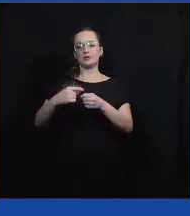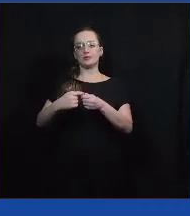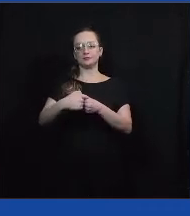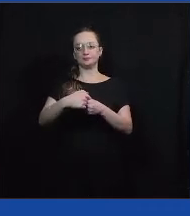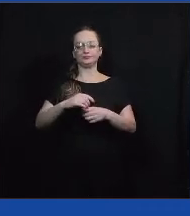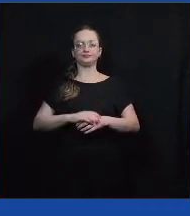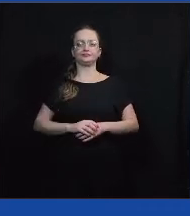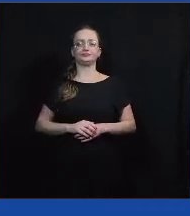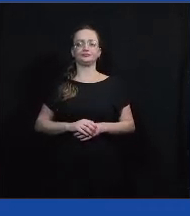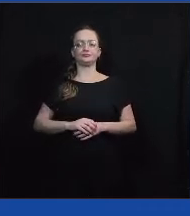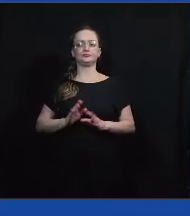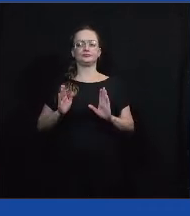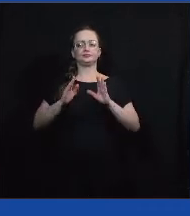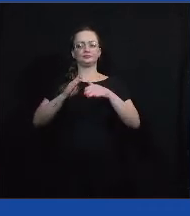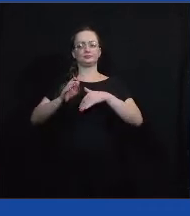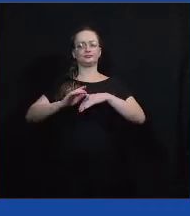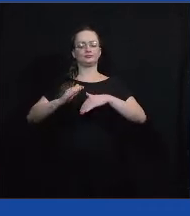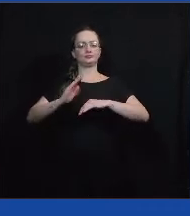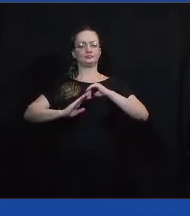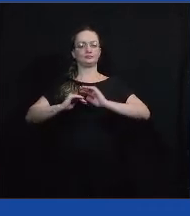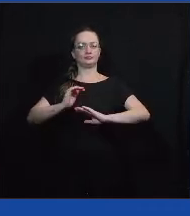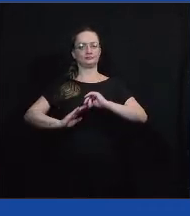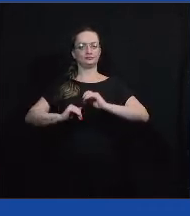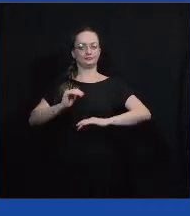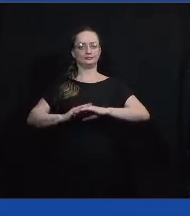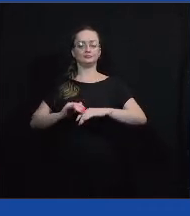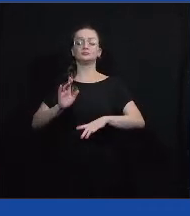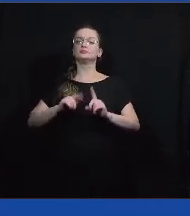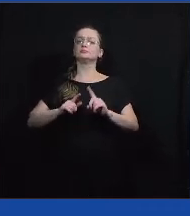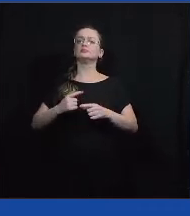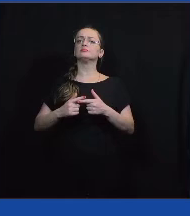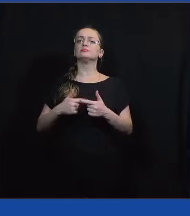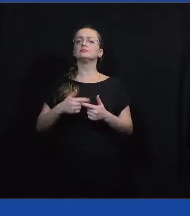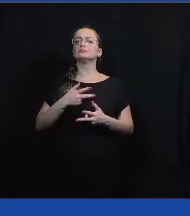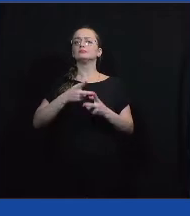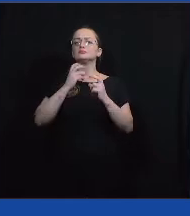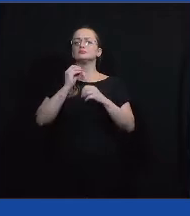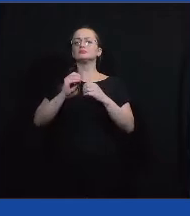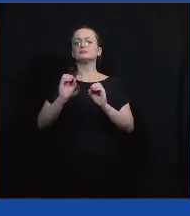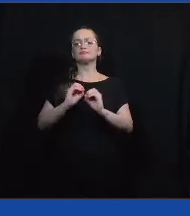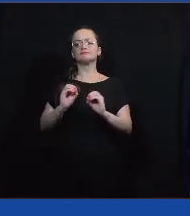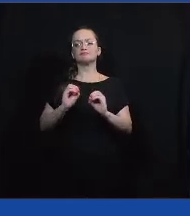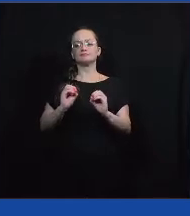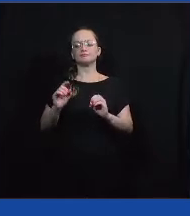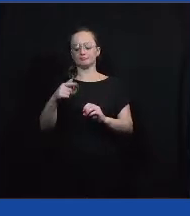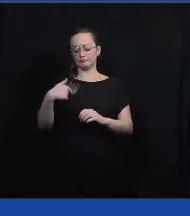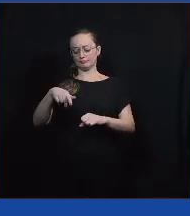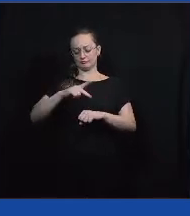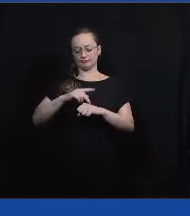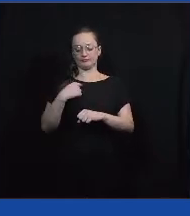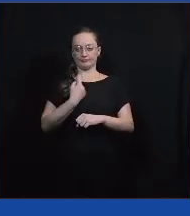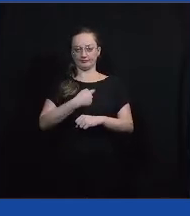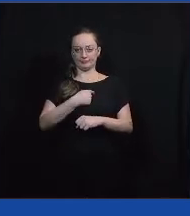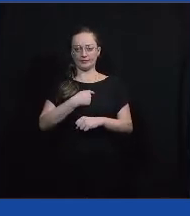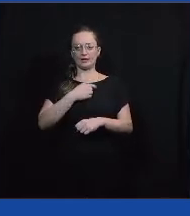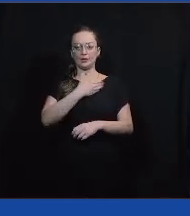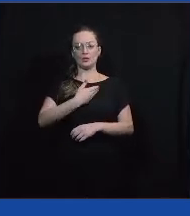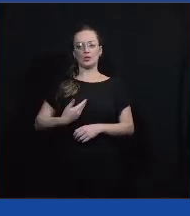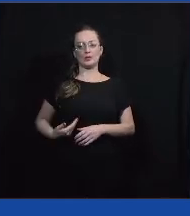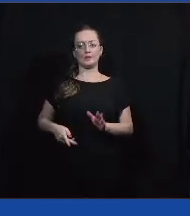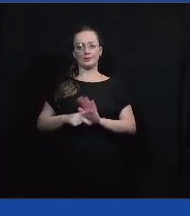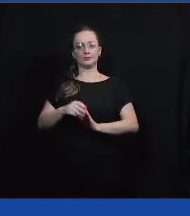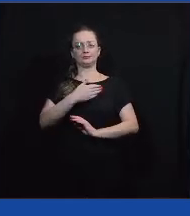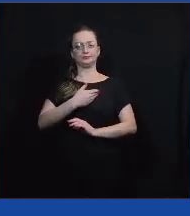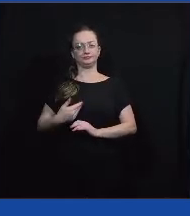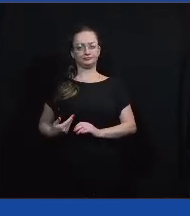focarem nas ações, porque eu não vejo, basicamente, nada assim no nosso país, um governo... Assim,